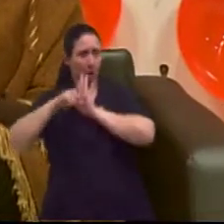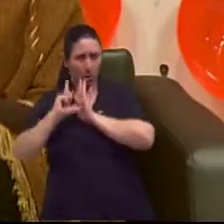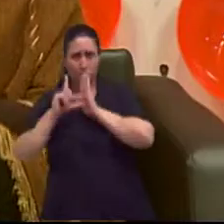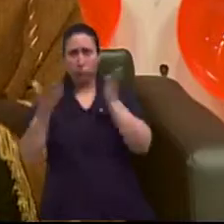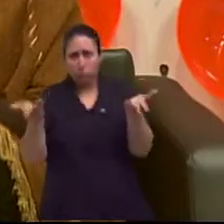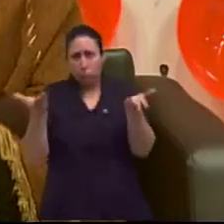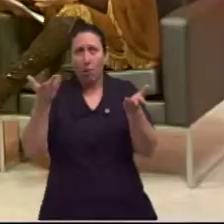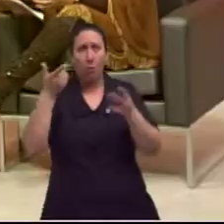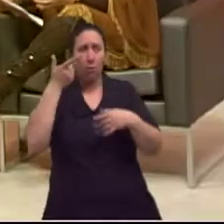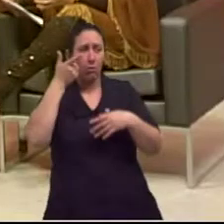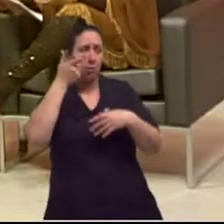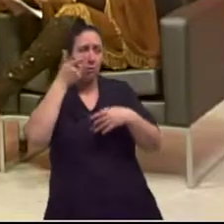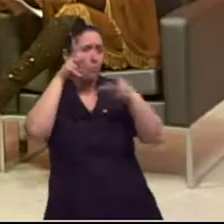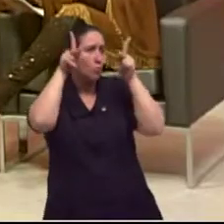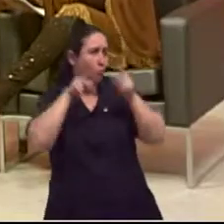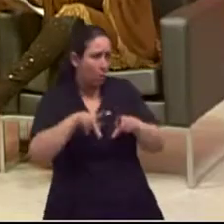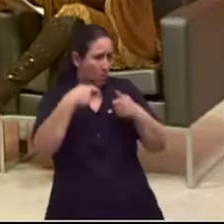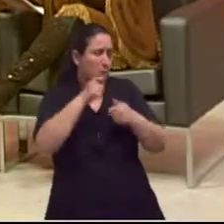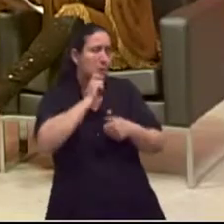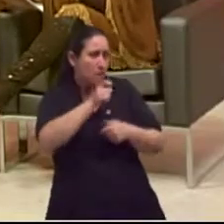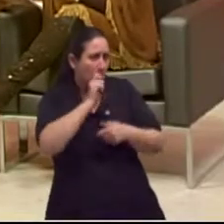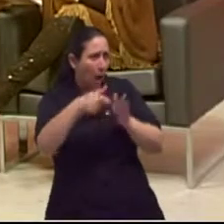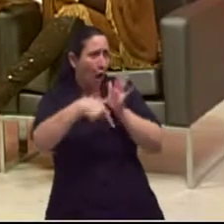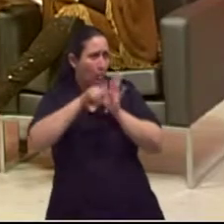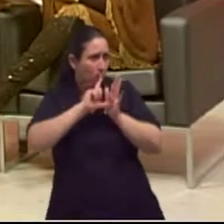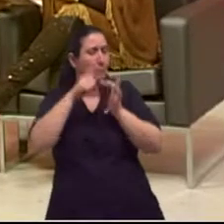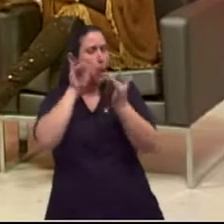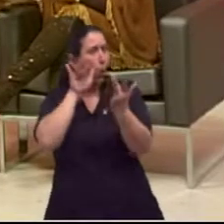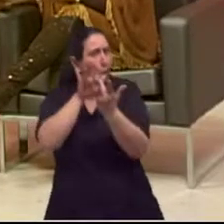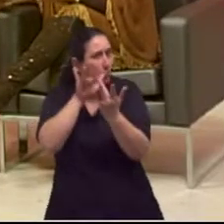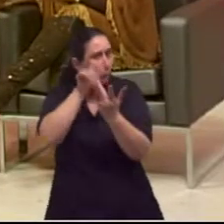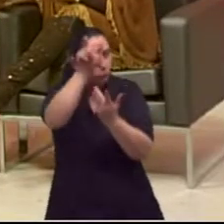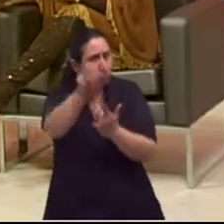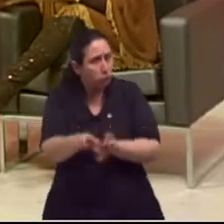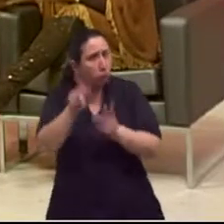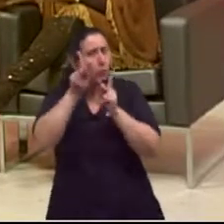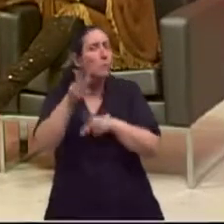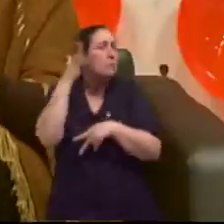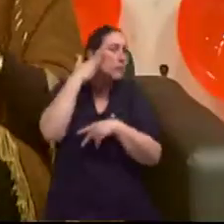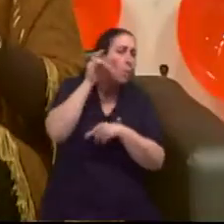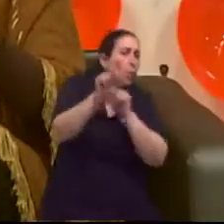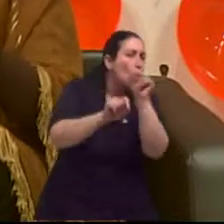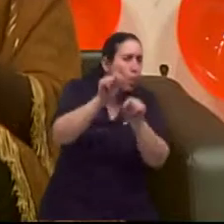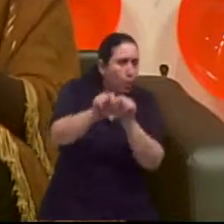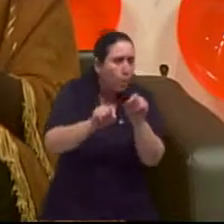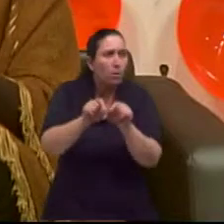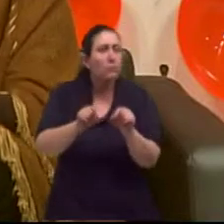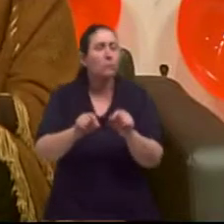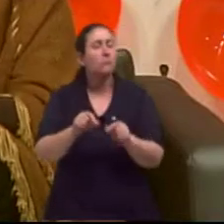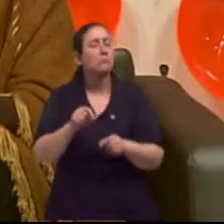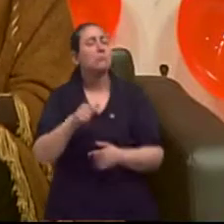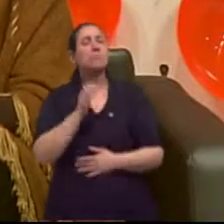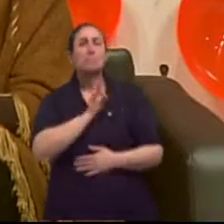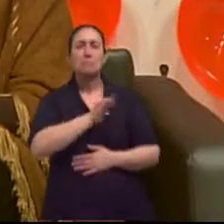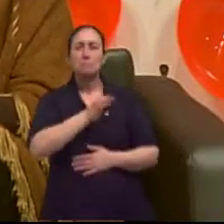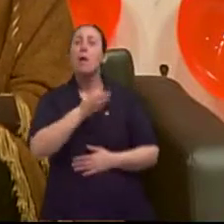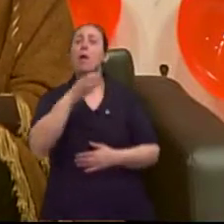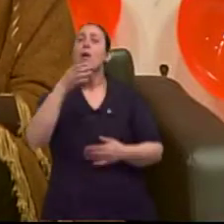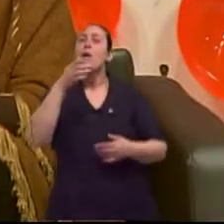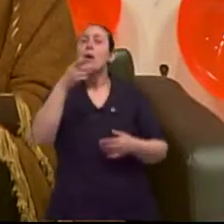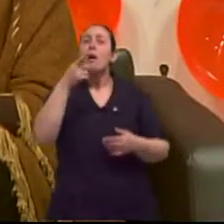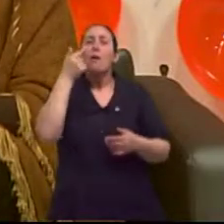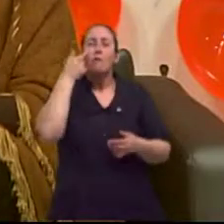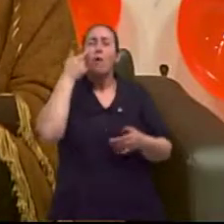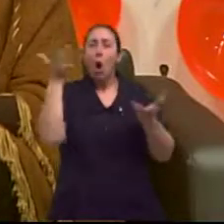tu vai fazer realmente esse contato com a pessoa para saber o que vai ser feito. Bom, mas nós vamos, além dos